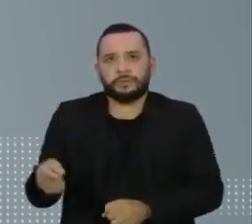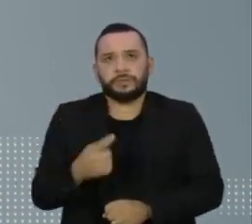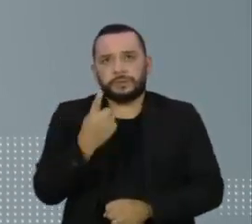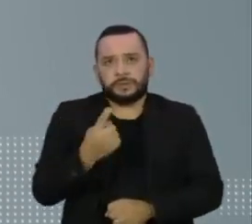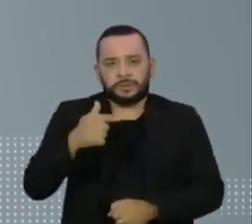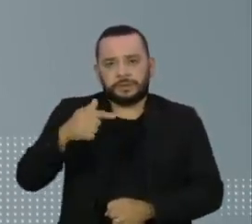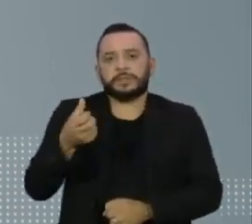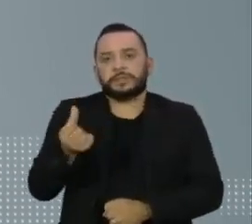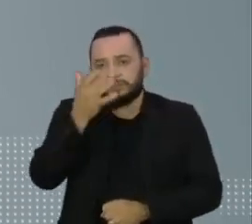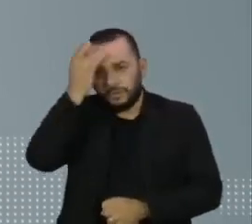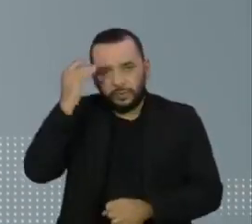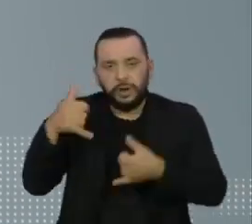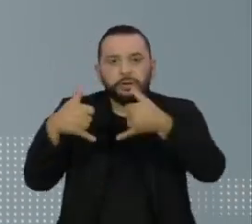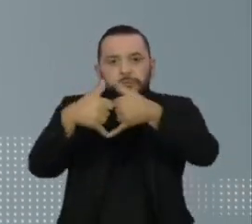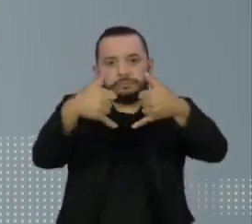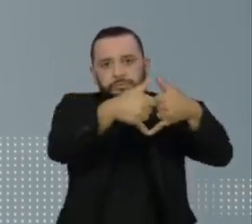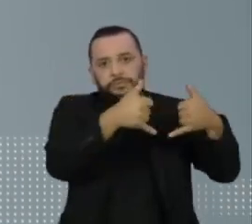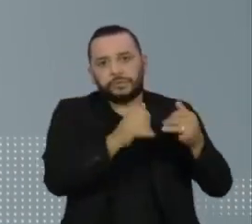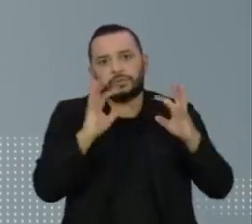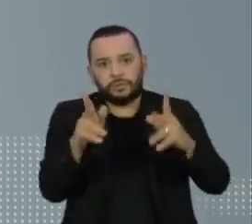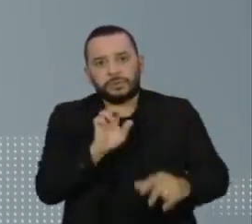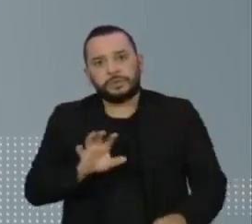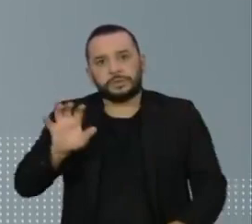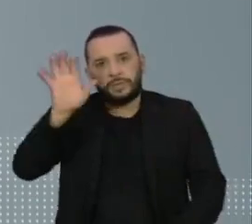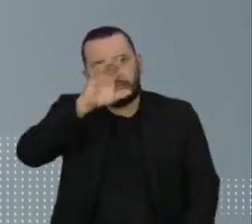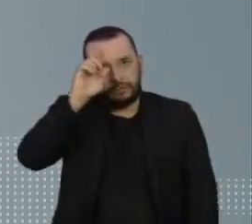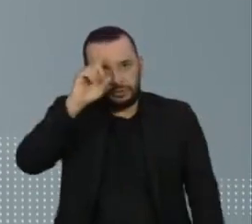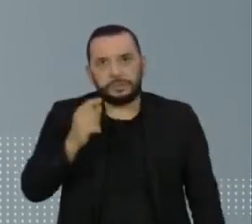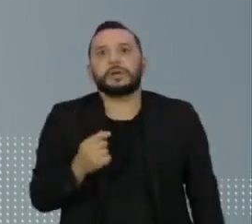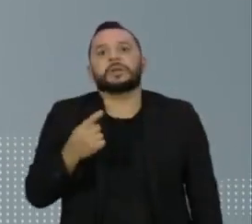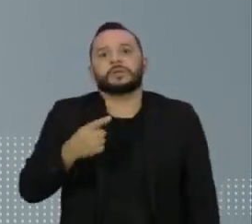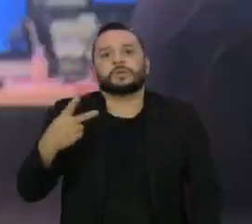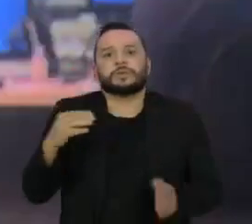telefone em todos os estados entre os dias 12 e 16 de abril.